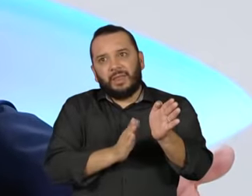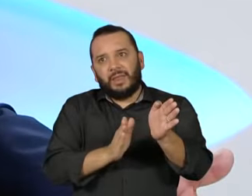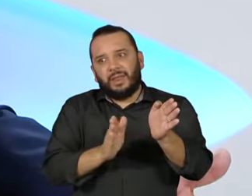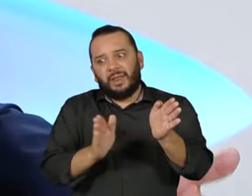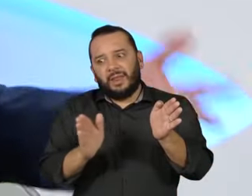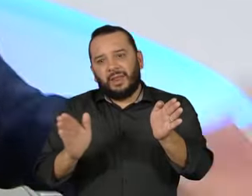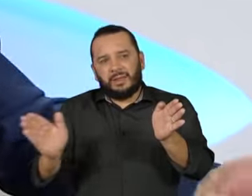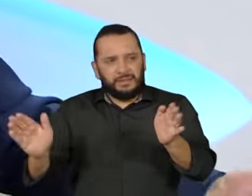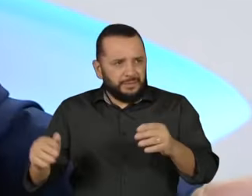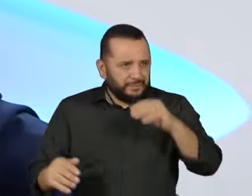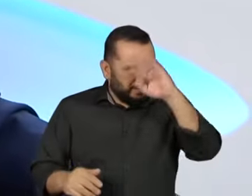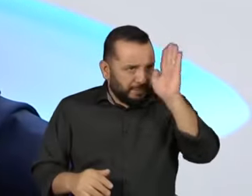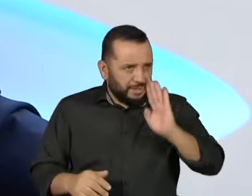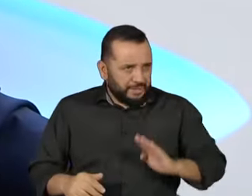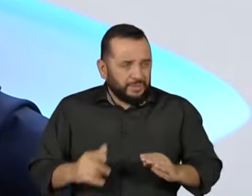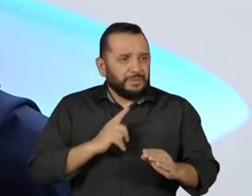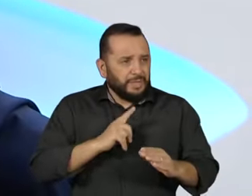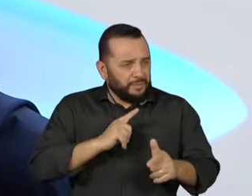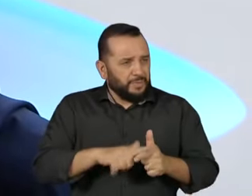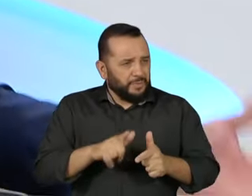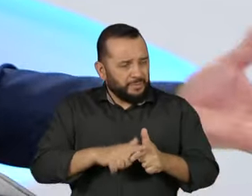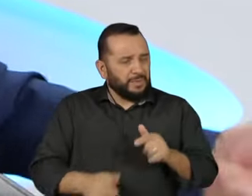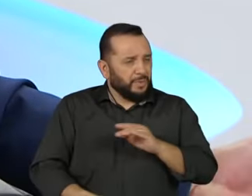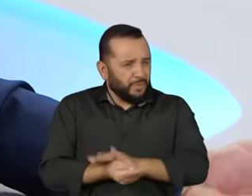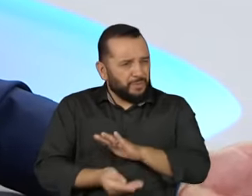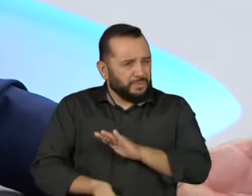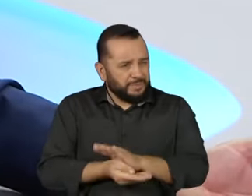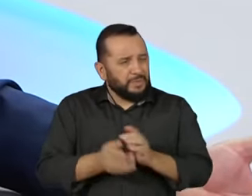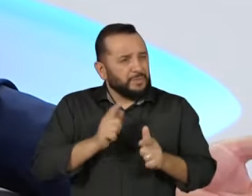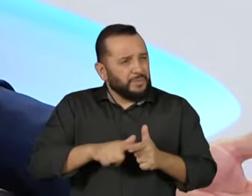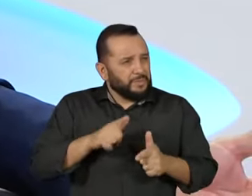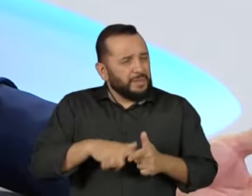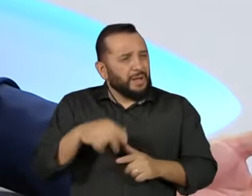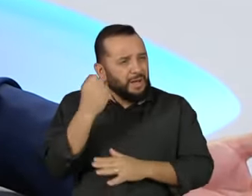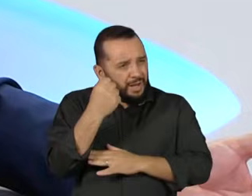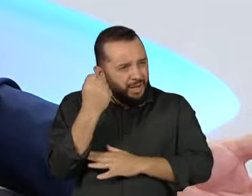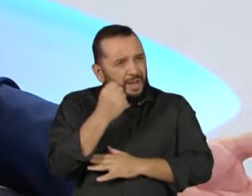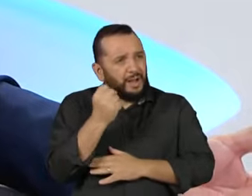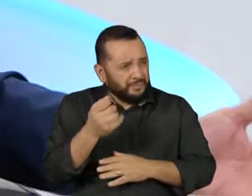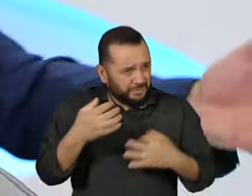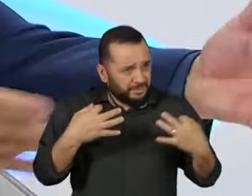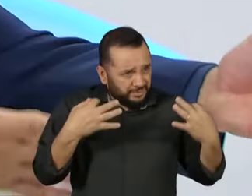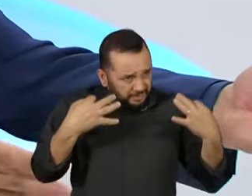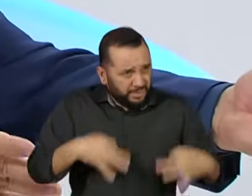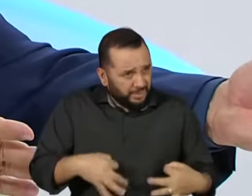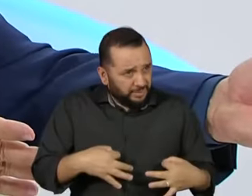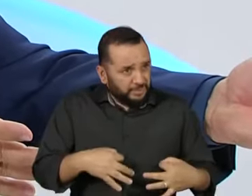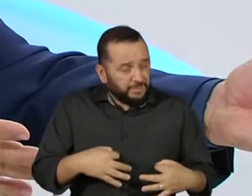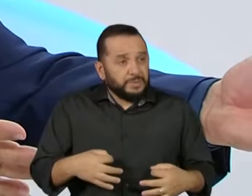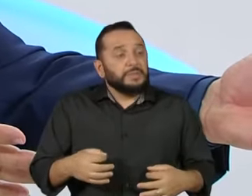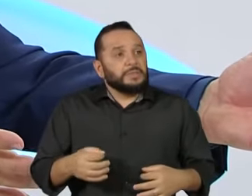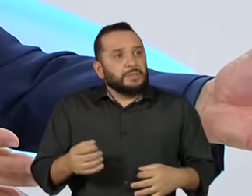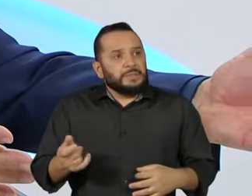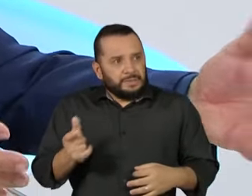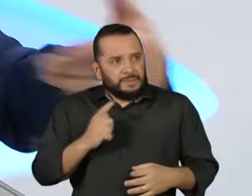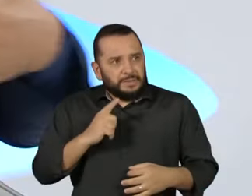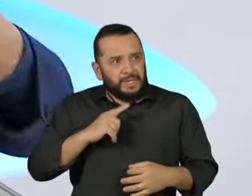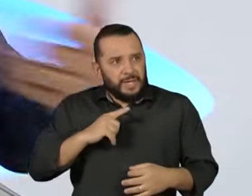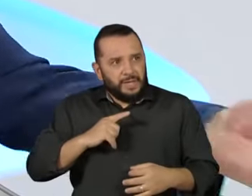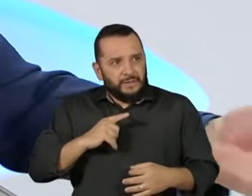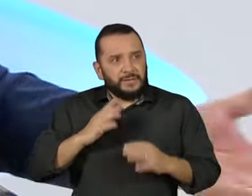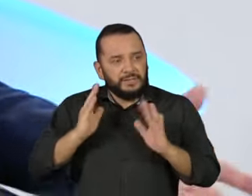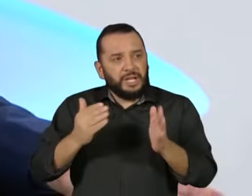tem problema de corrupção? Esse país tem um problema grave de corrupção. Vamos combinar, sabe? Se houve excesso no combate à corrupção,